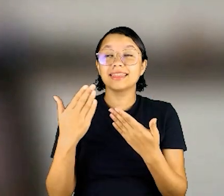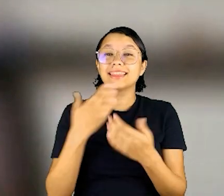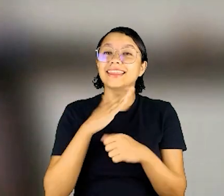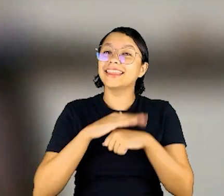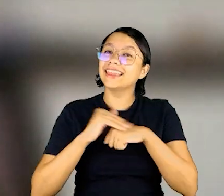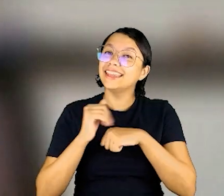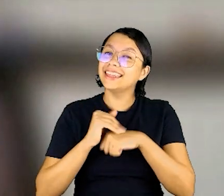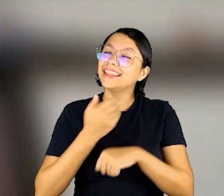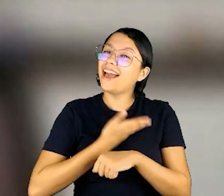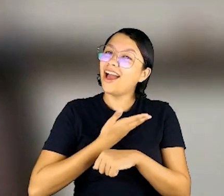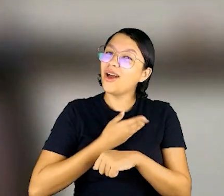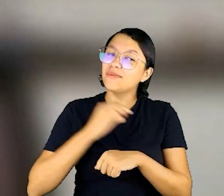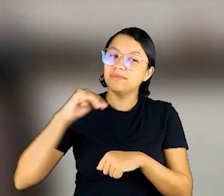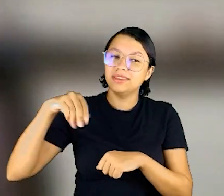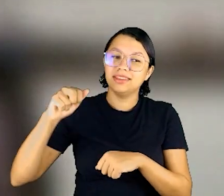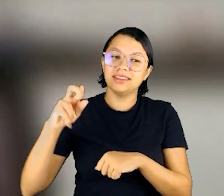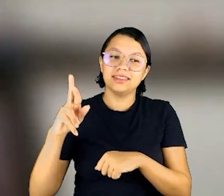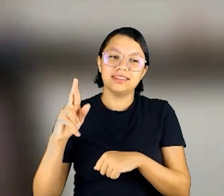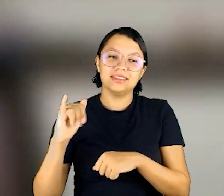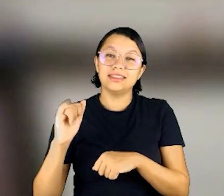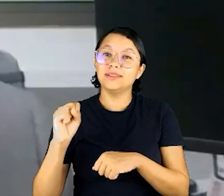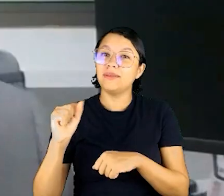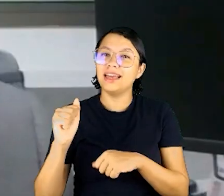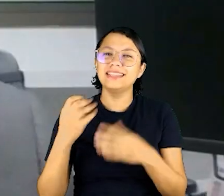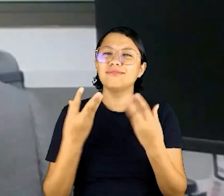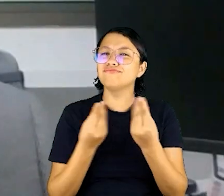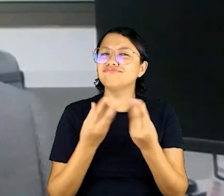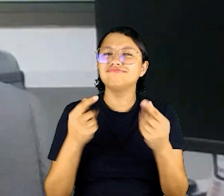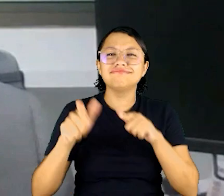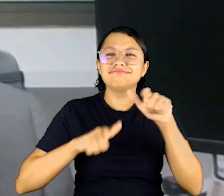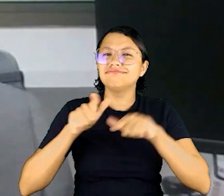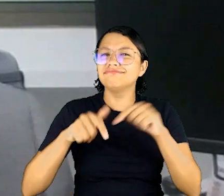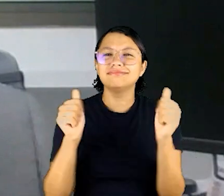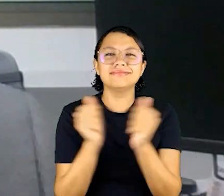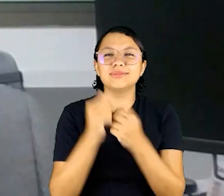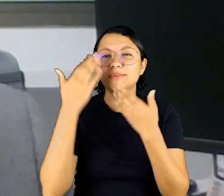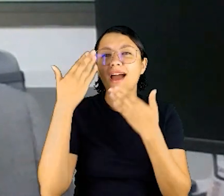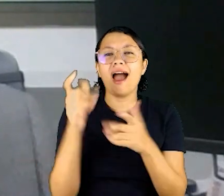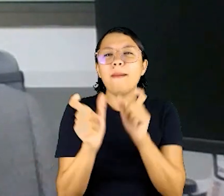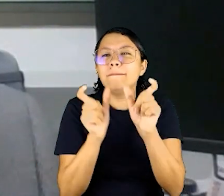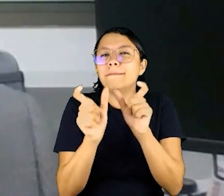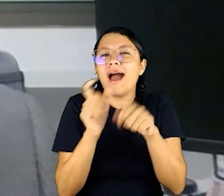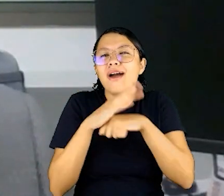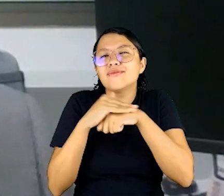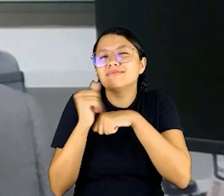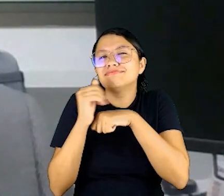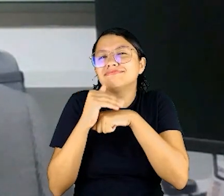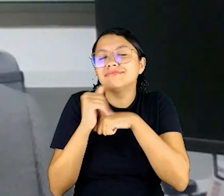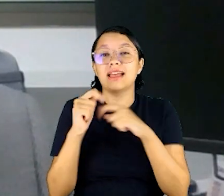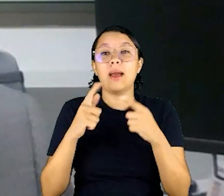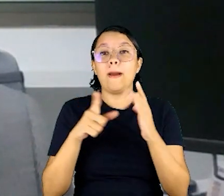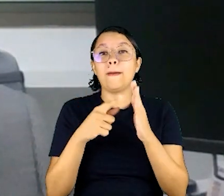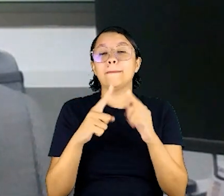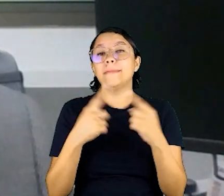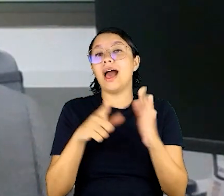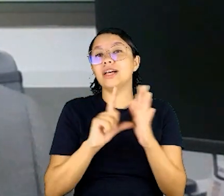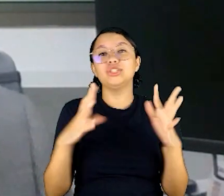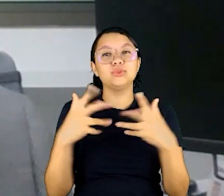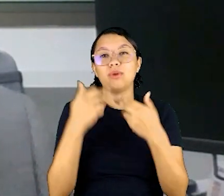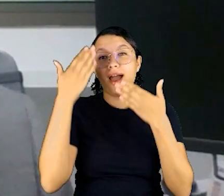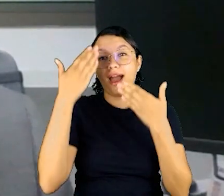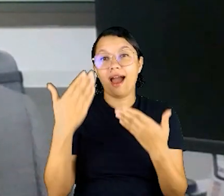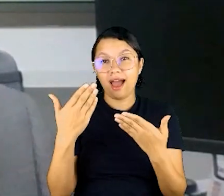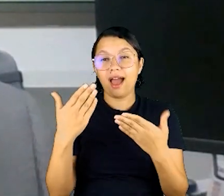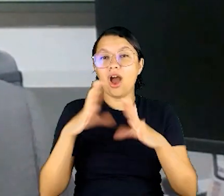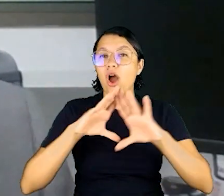Muito obrigado, querida colega Marisa, né, de tantos trabalhos conjuntos. Obrigado pelas palavras carinhosas, mas, antes de tudo,